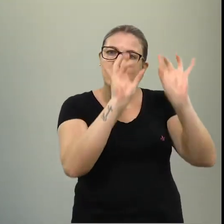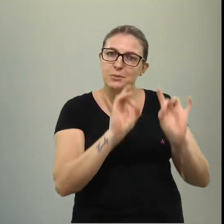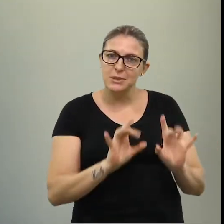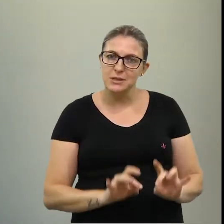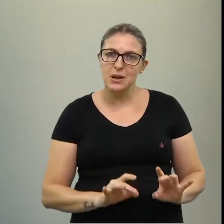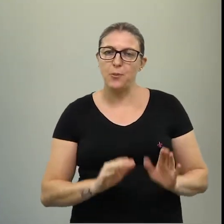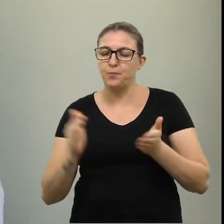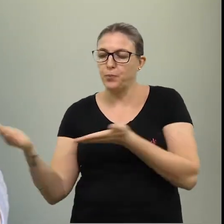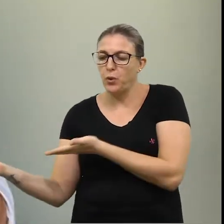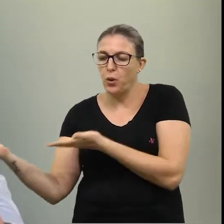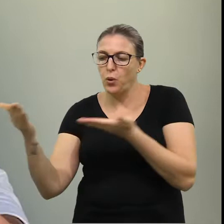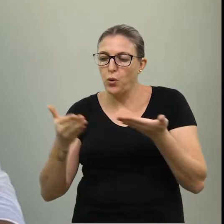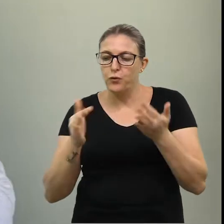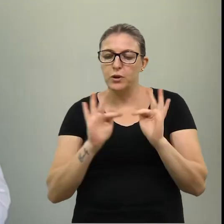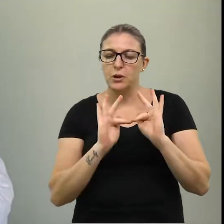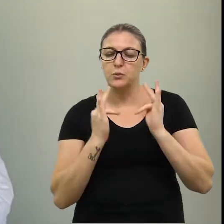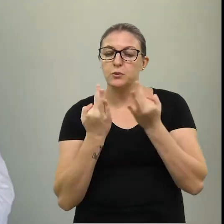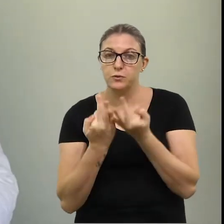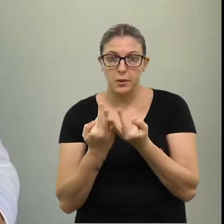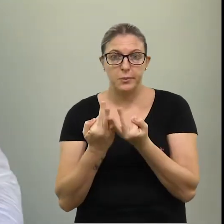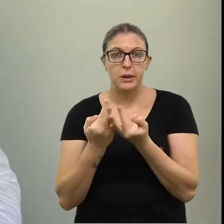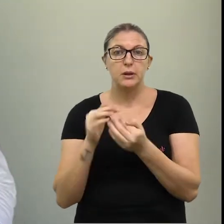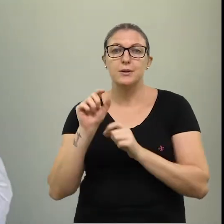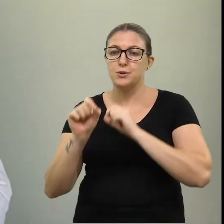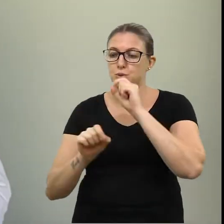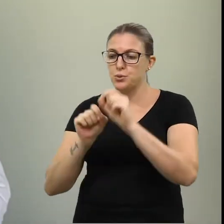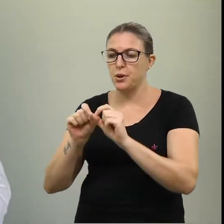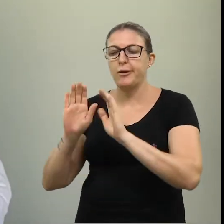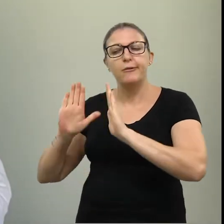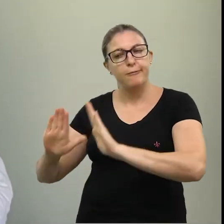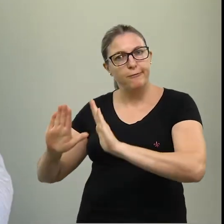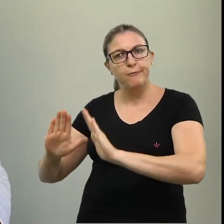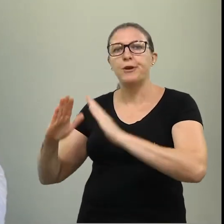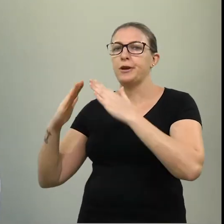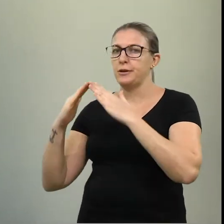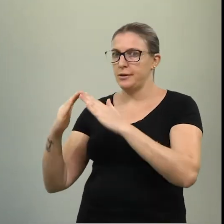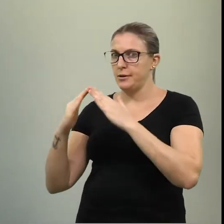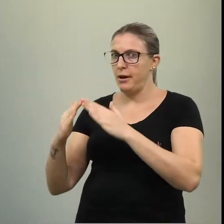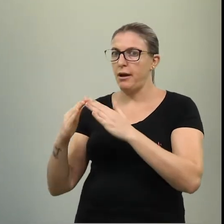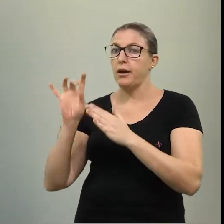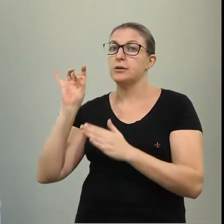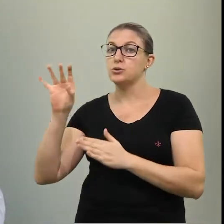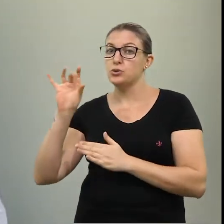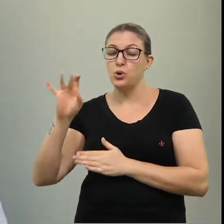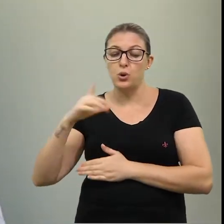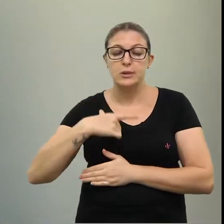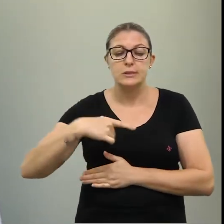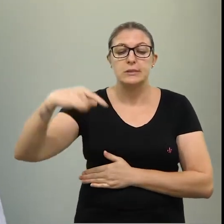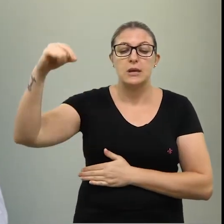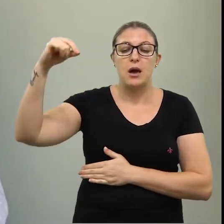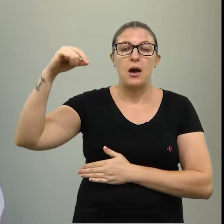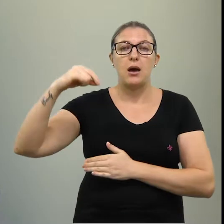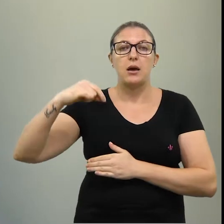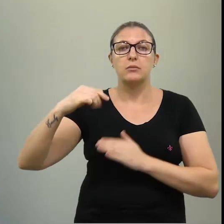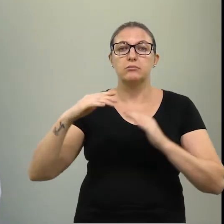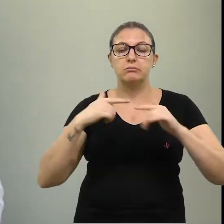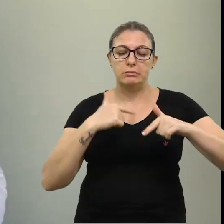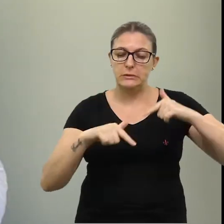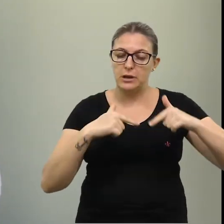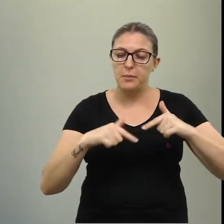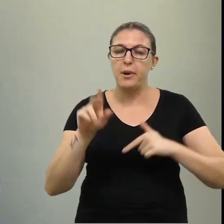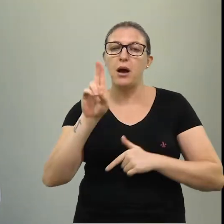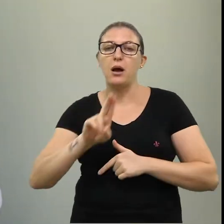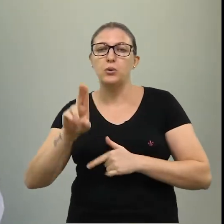especial. Então, convidamos todas as famílias que fiquem em casa, né? Quando não estiverem em casa por algum motivo de trabalho, especialmente,